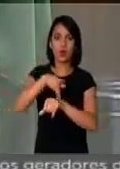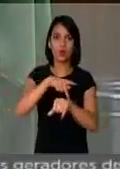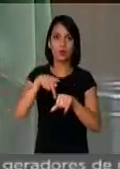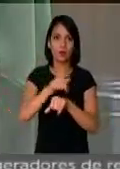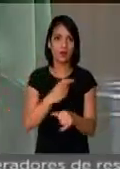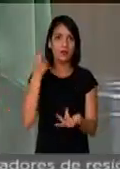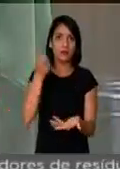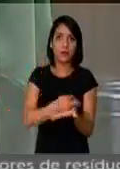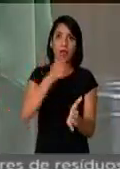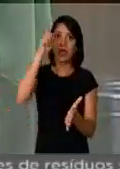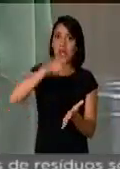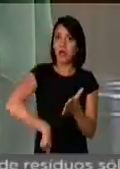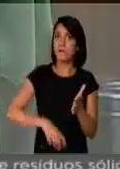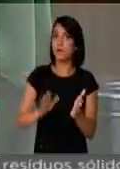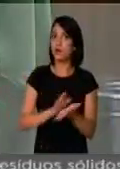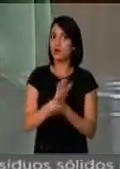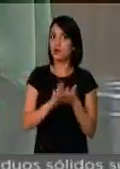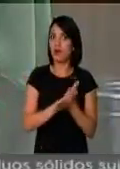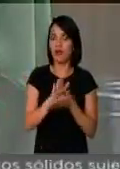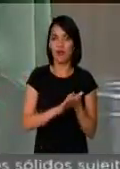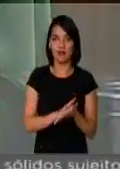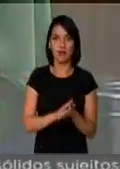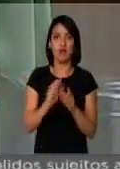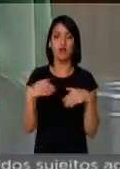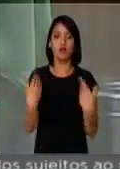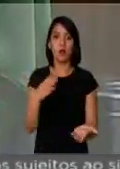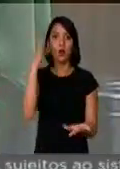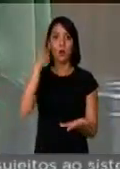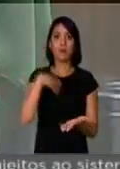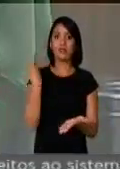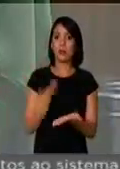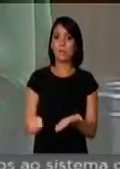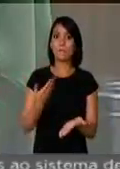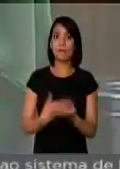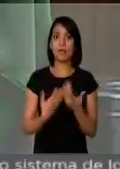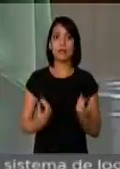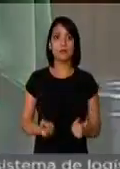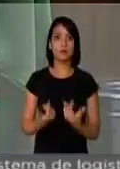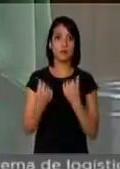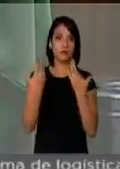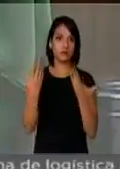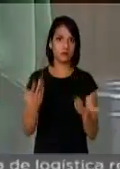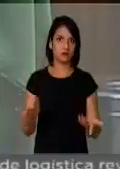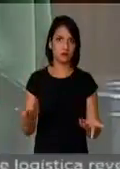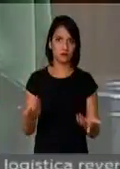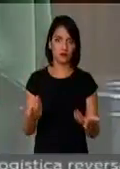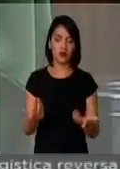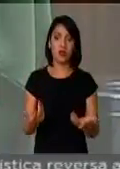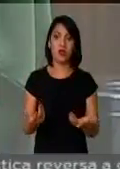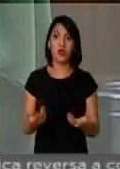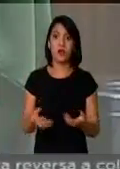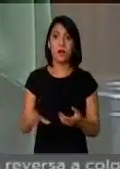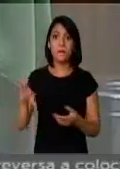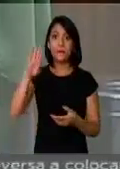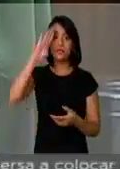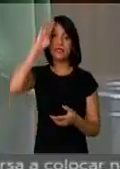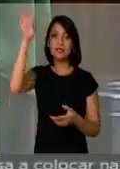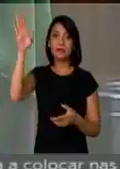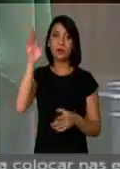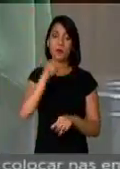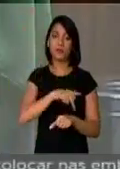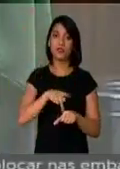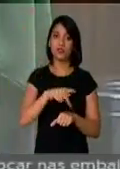reais, fruto do contrabando, principalmente do Paraguai. O Paraguai é um país